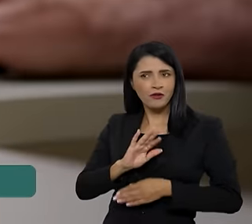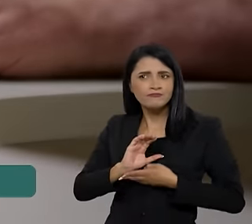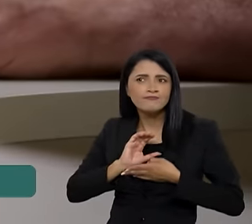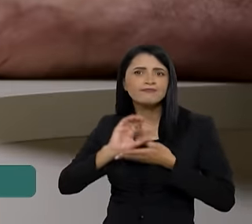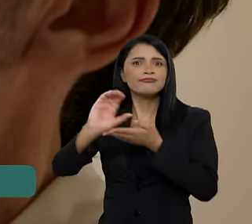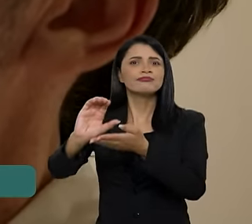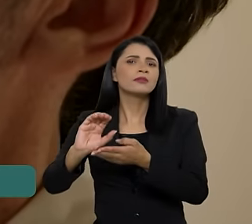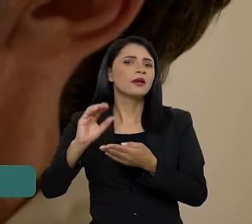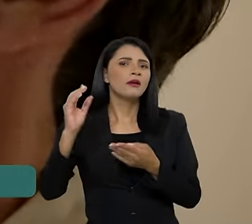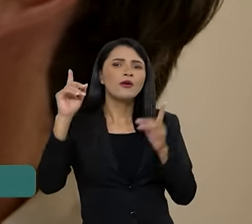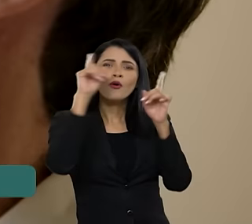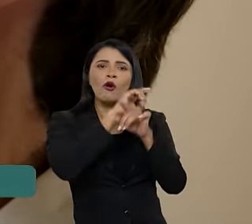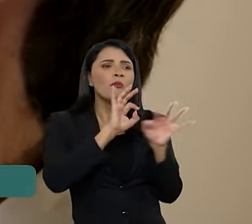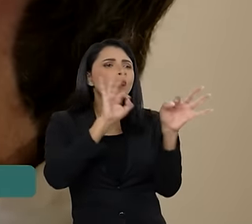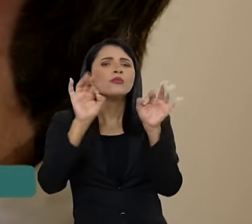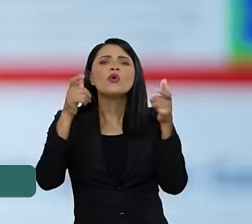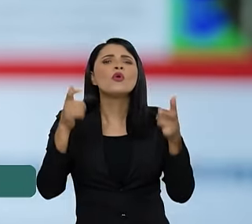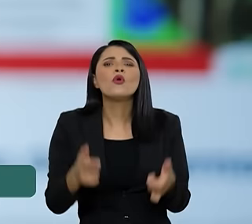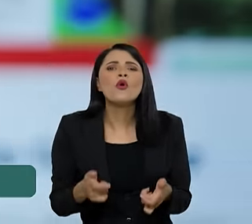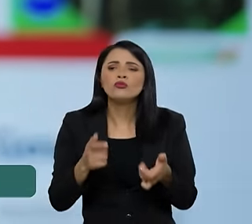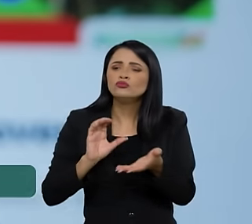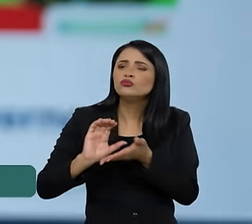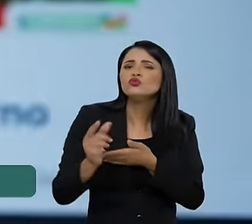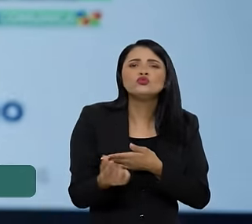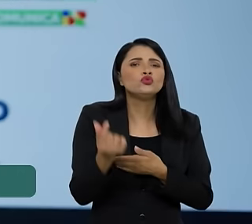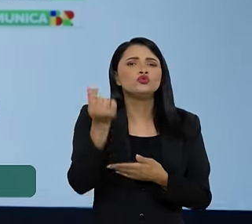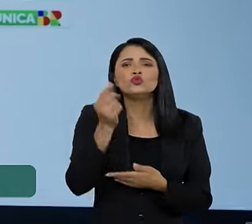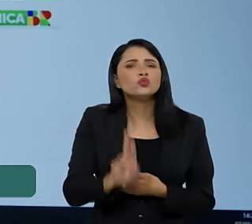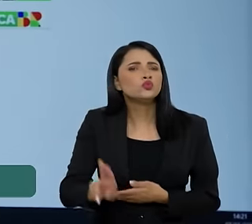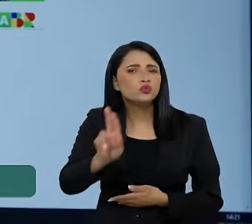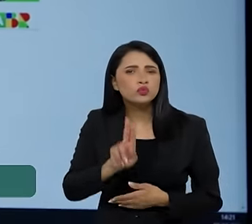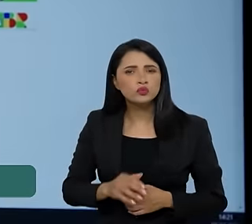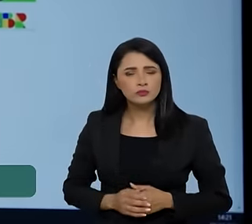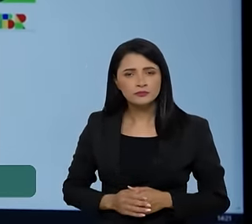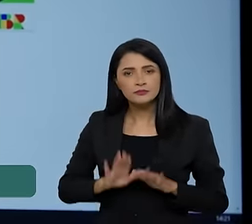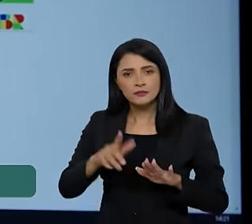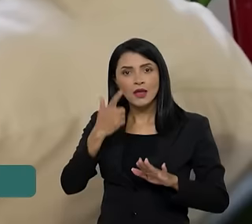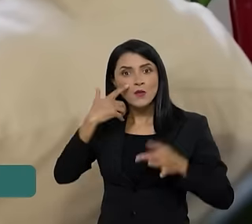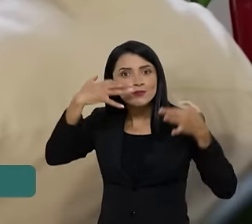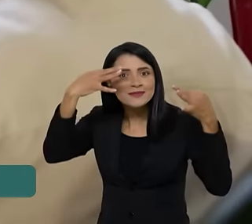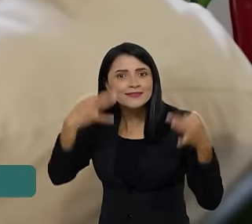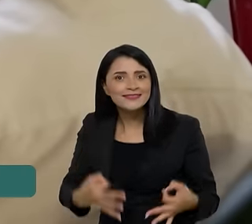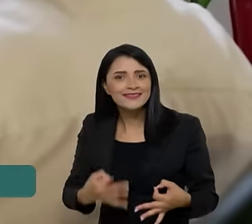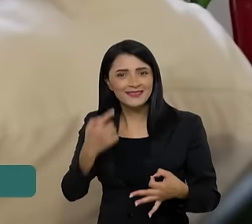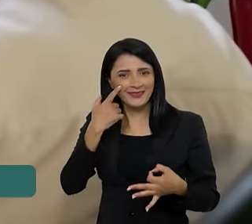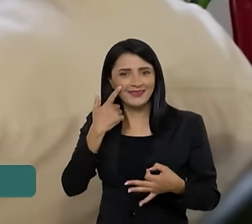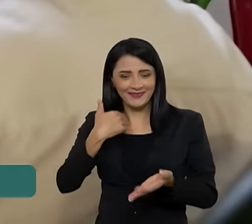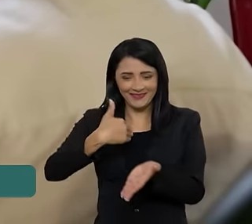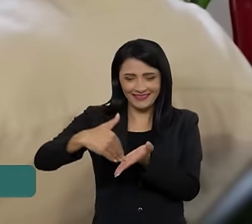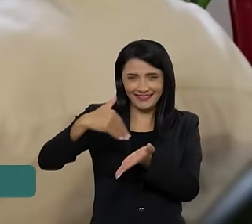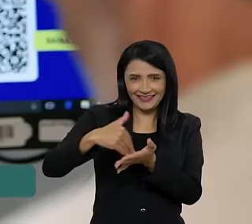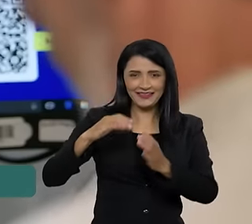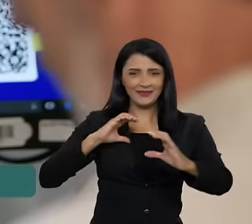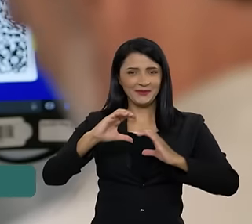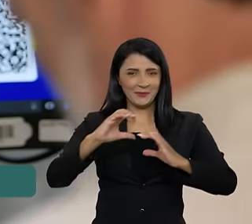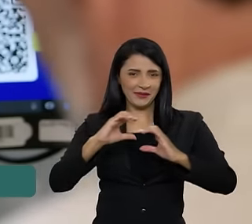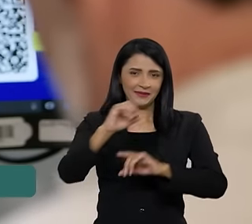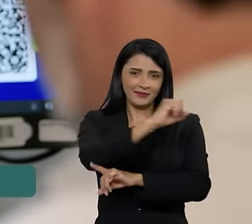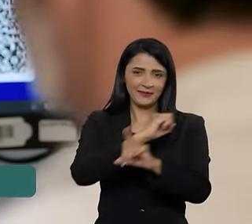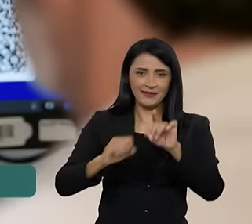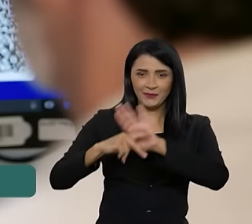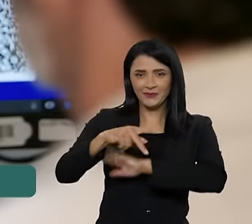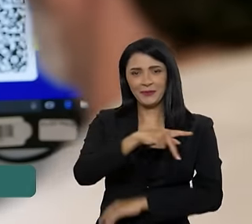que fica até difícil acompanhar para onde vai todo esse recurso. Mas o ponto exato é que a Secretaria de